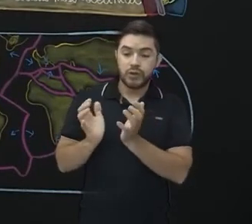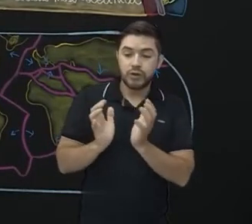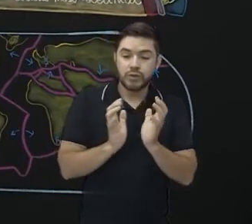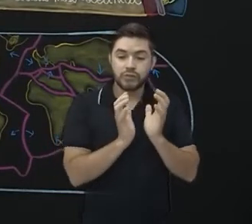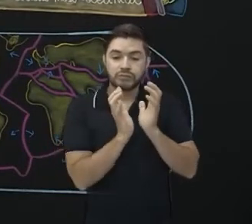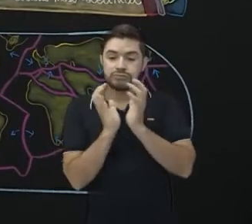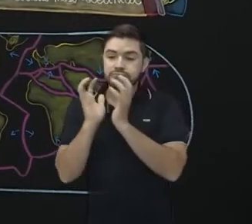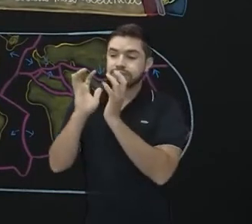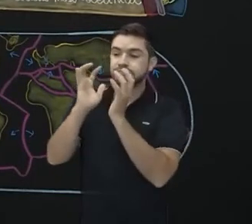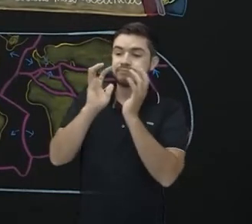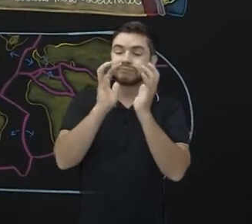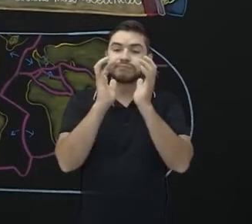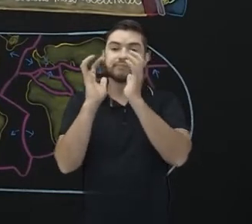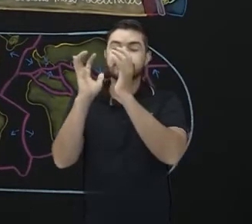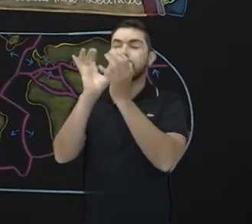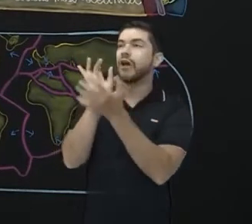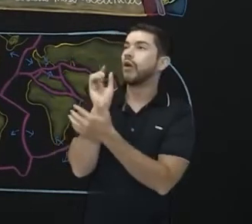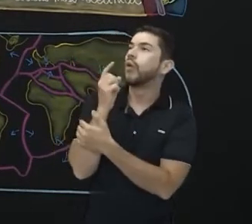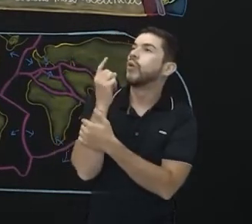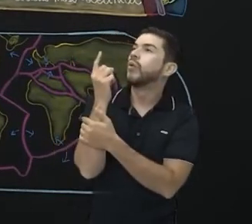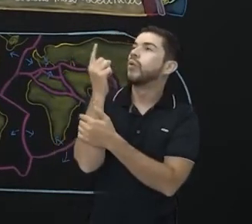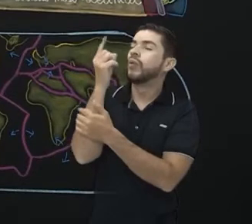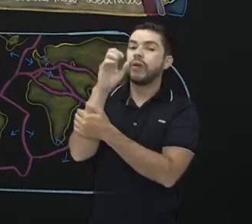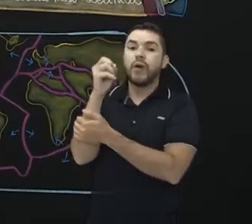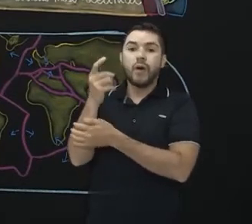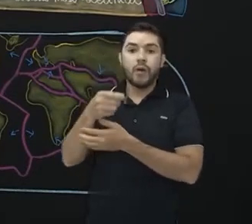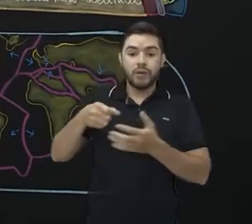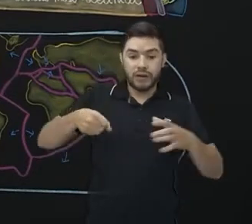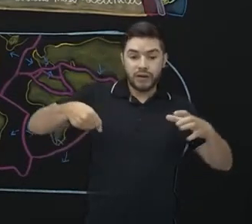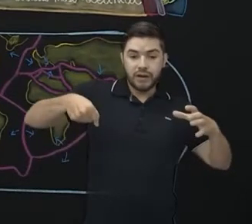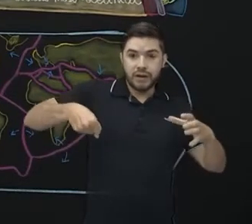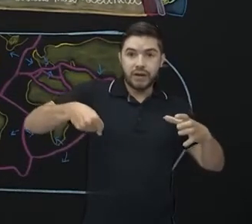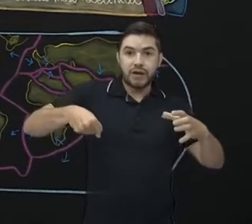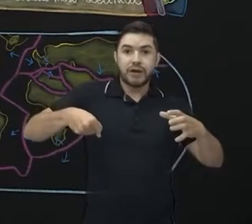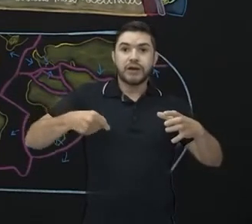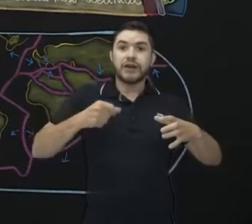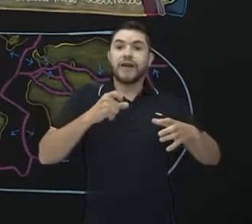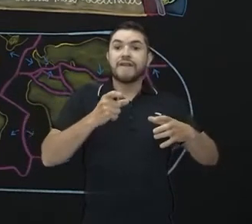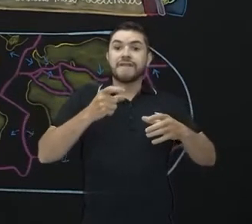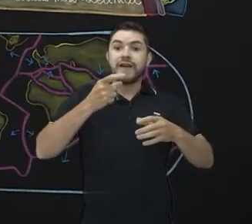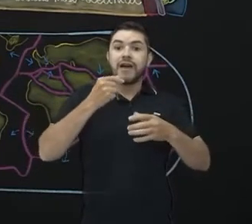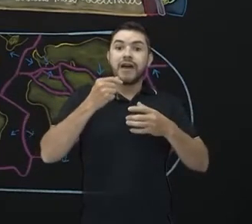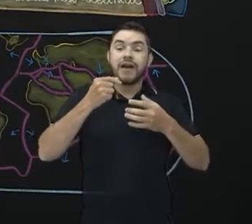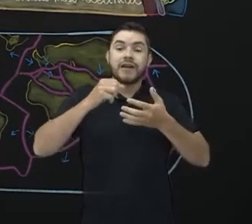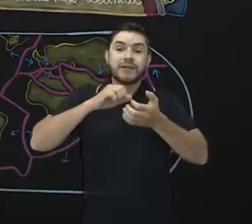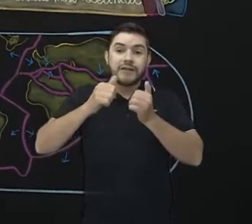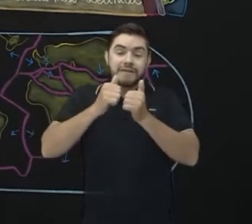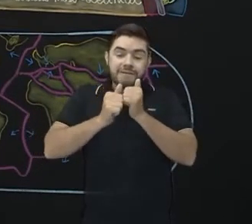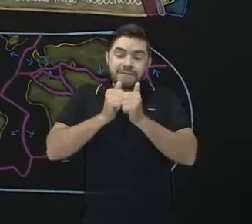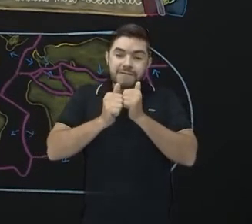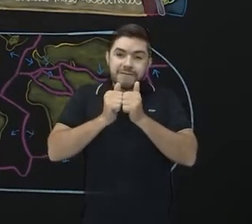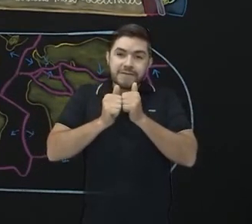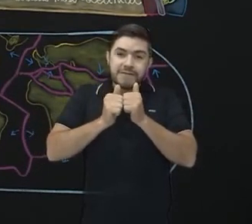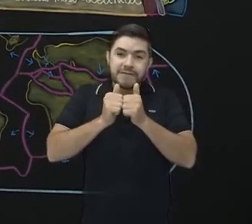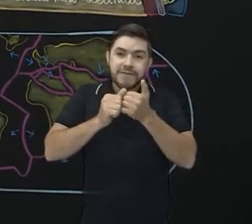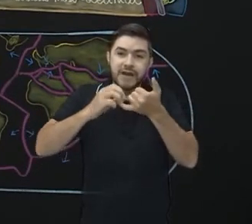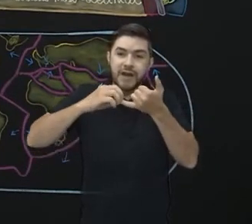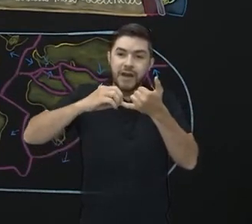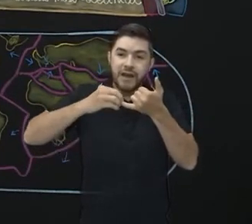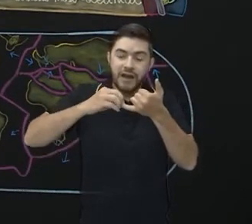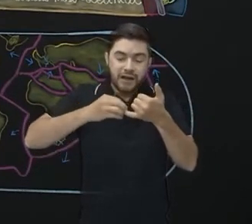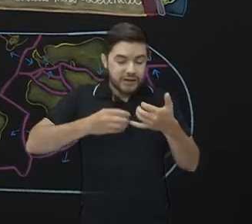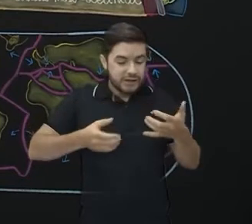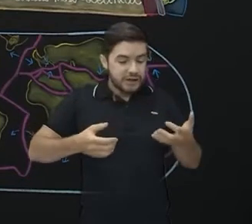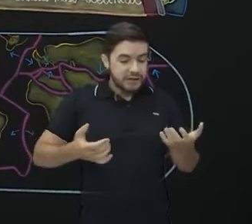desde a panela de pressão. Gente, a panela de pressão, ele forma esse processo de convecção. Ele é aquecido